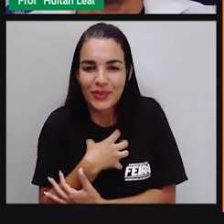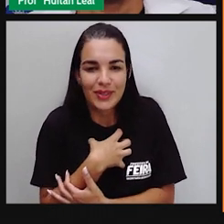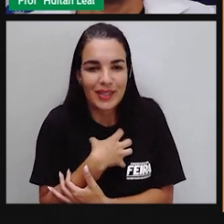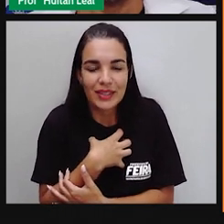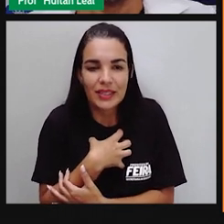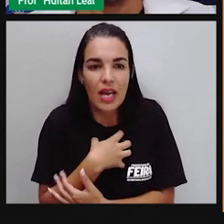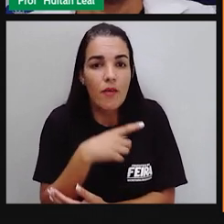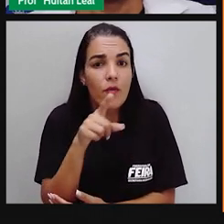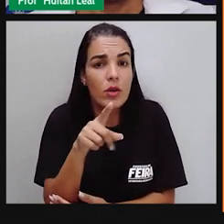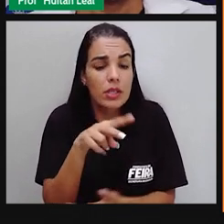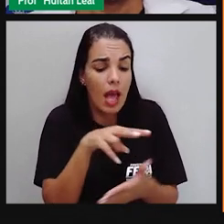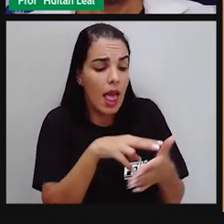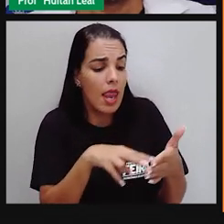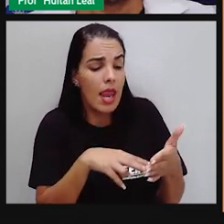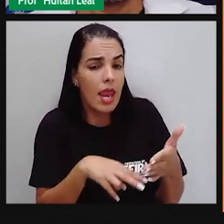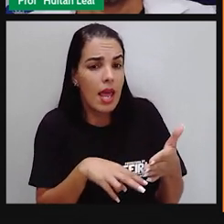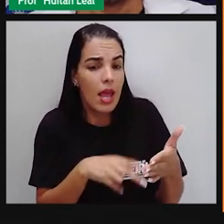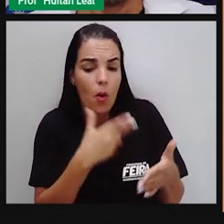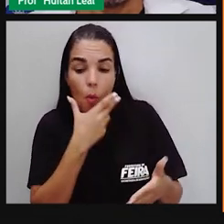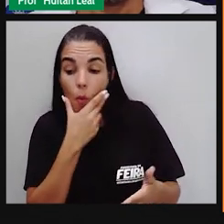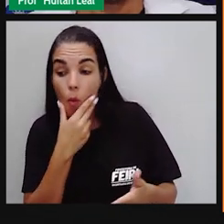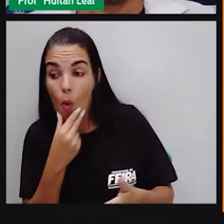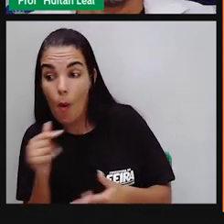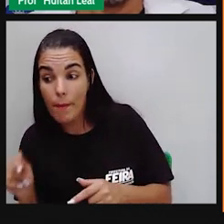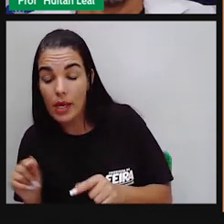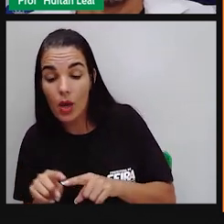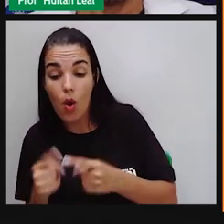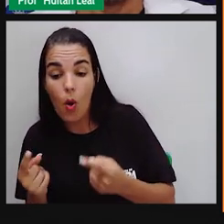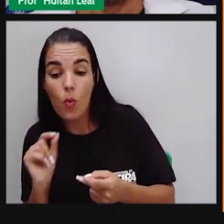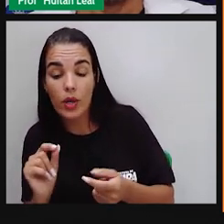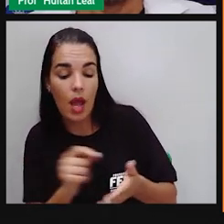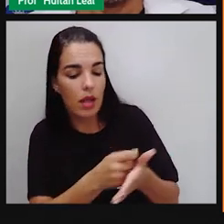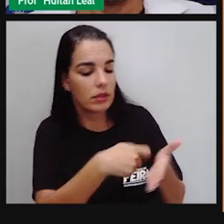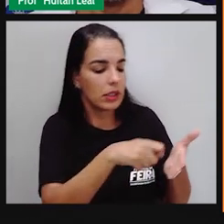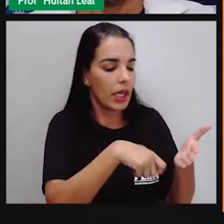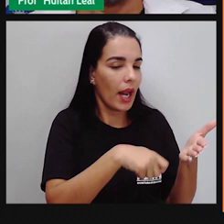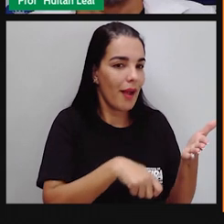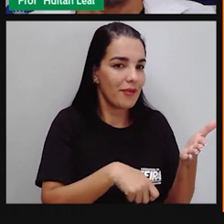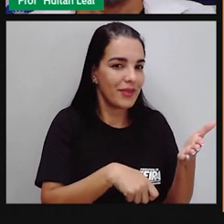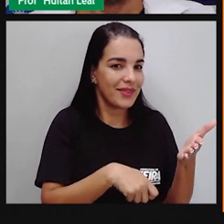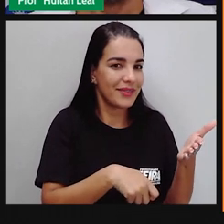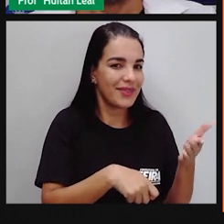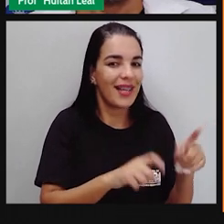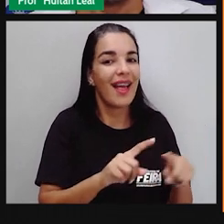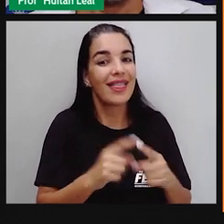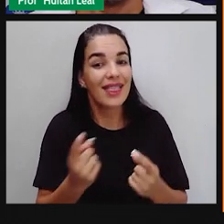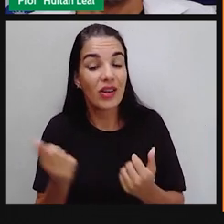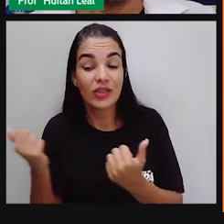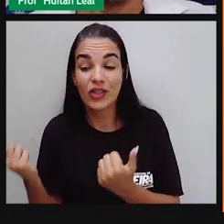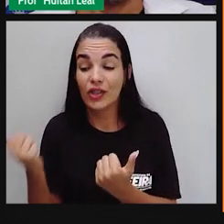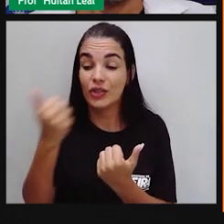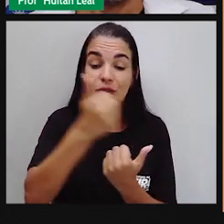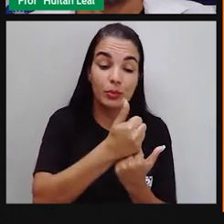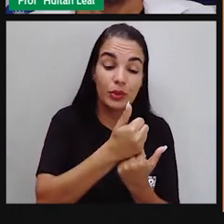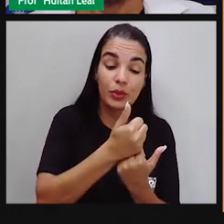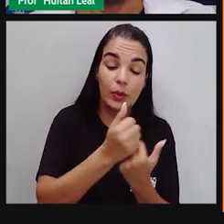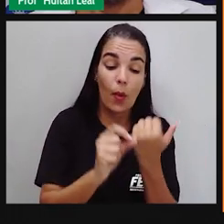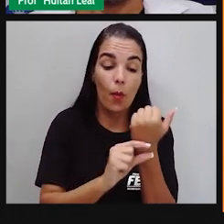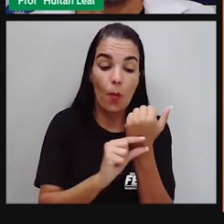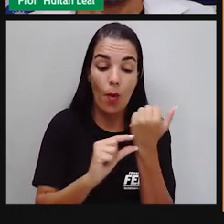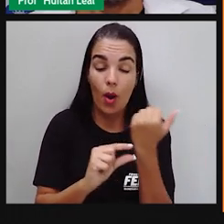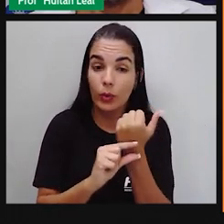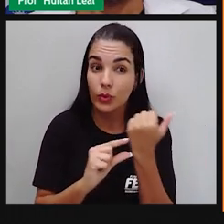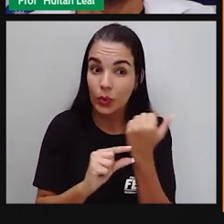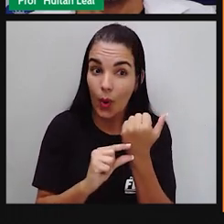Vinícius ou você lê o que ele escreve? A sua obra. Então, eu estou trocando o